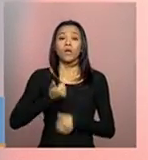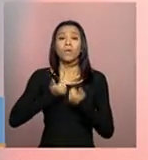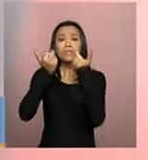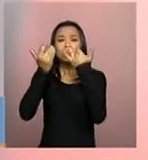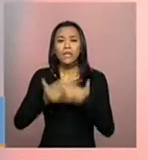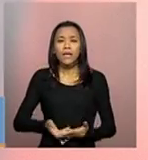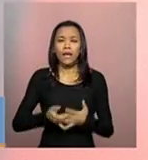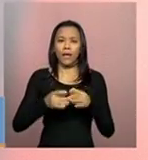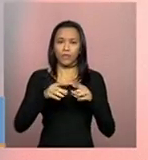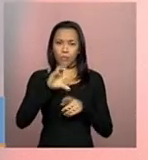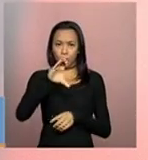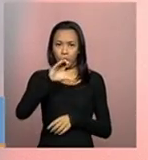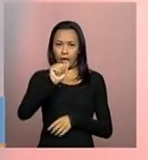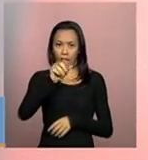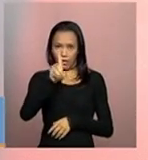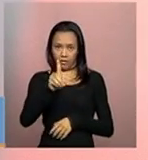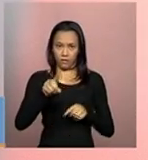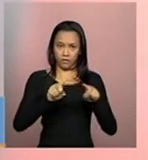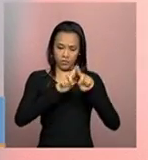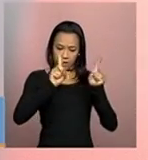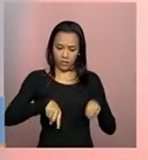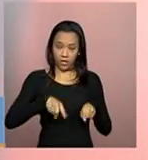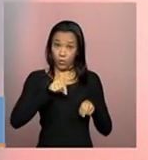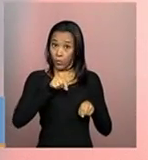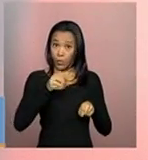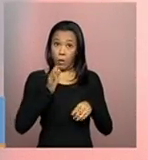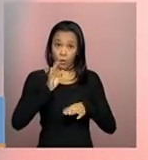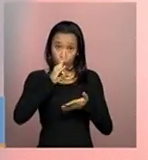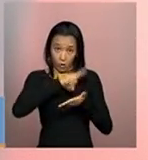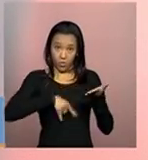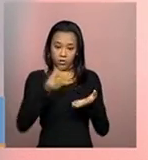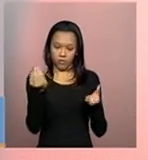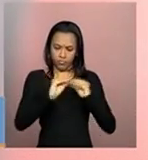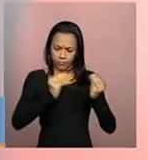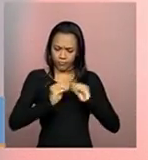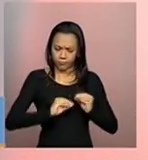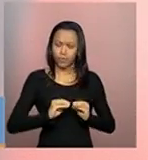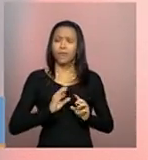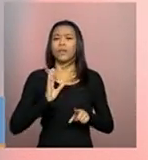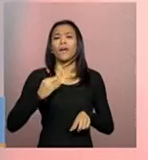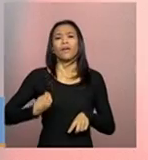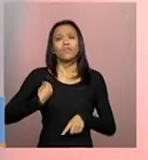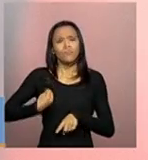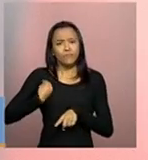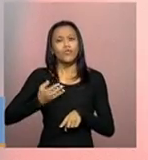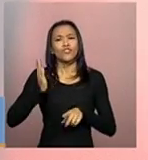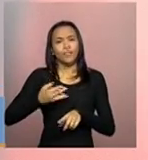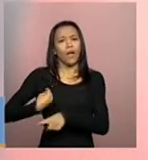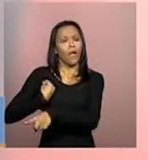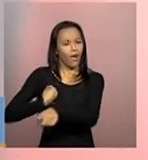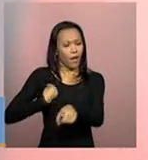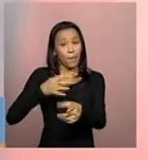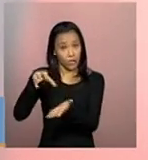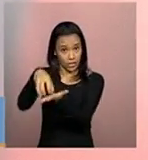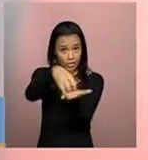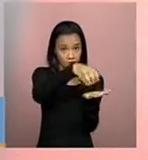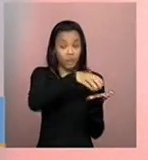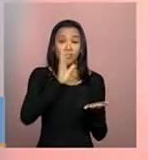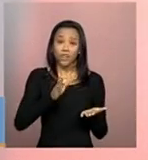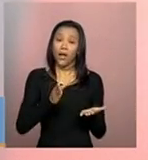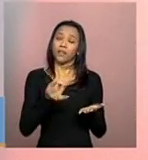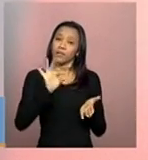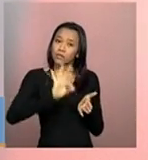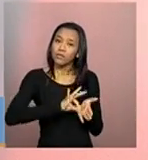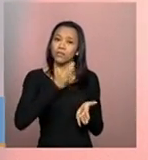Nacional das Entidades, a gente já está falando de um grupo de entidades que já está inscrita no Conselho, em que o